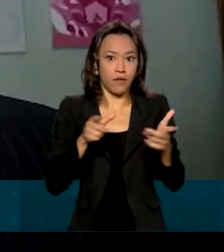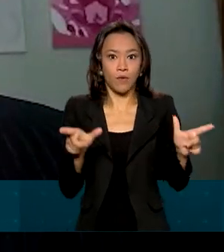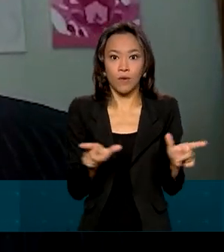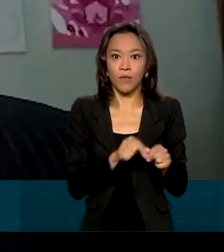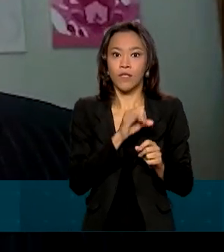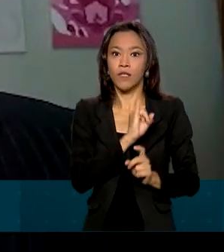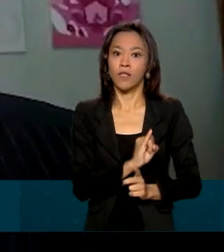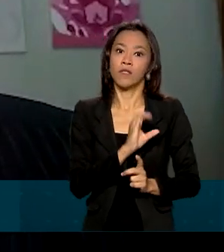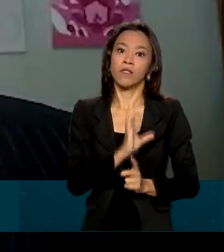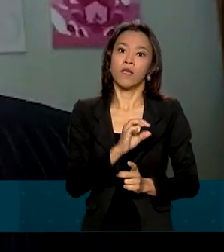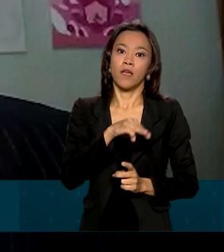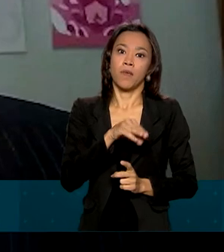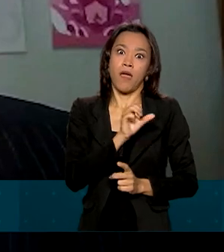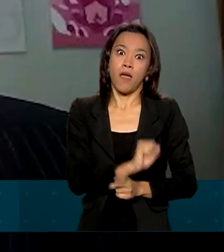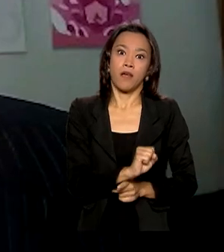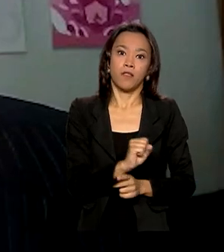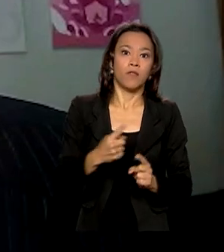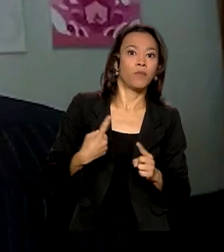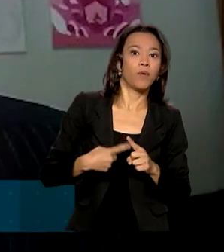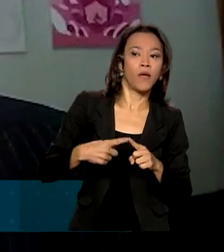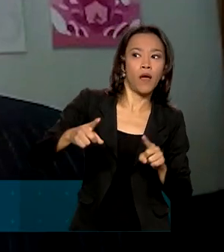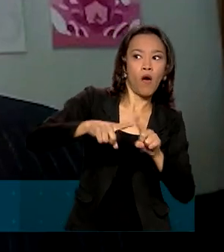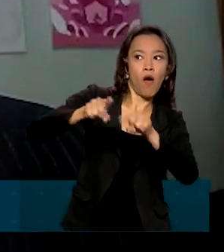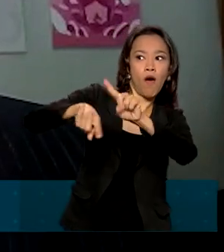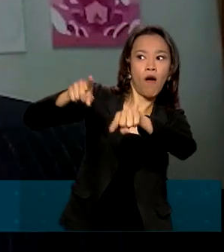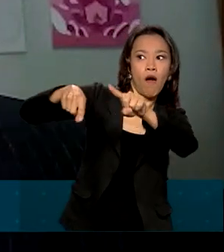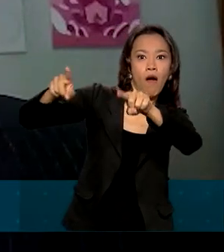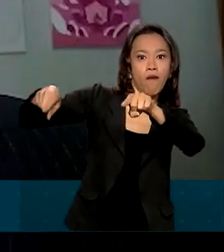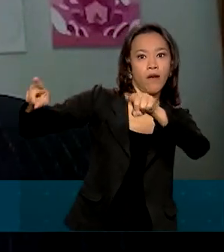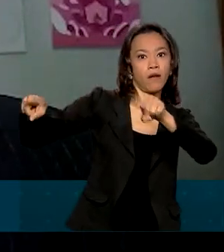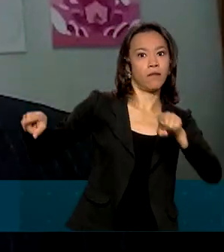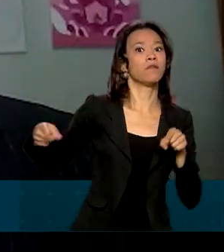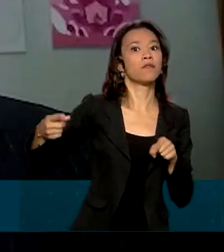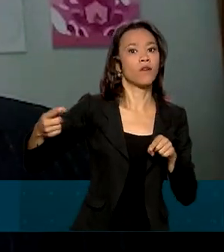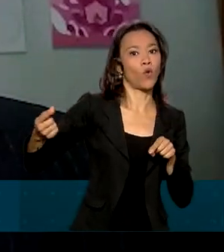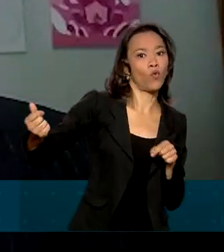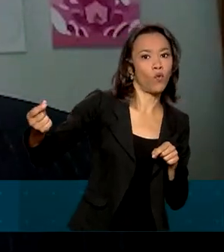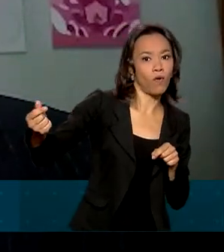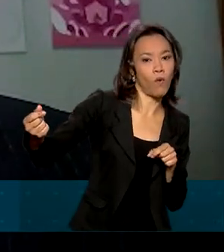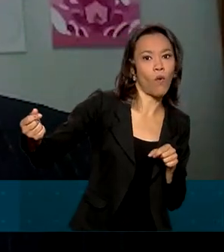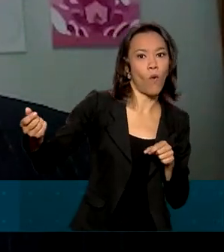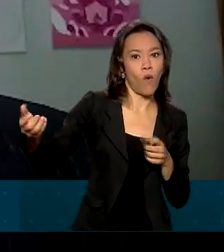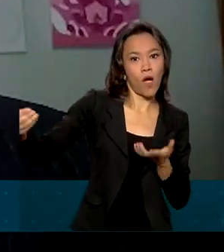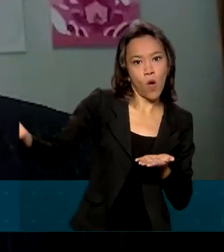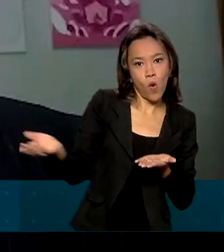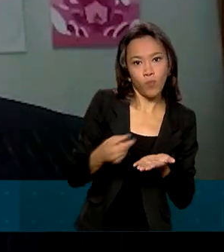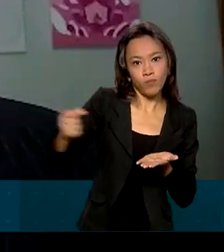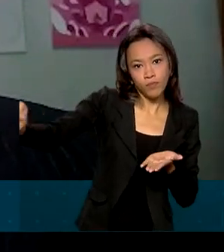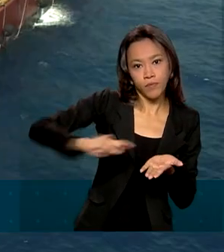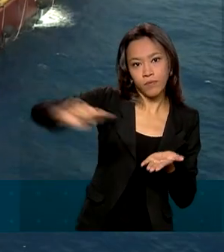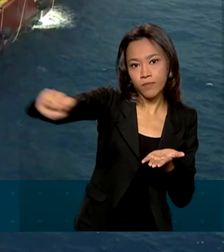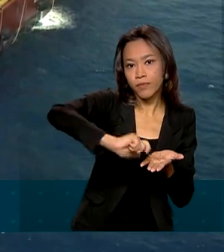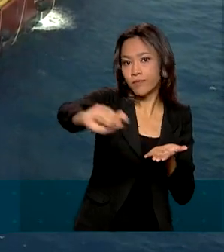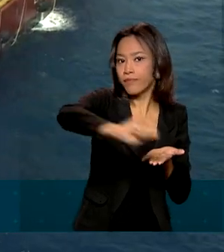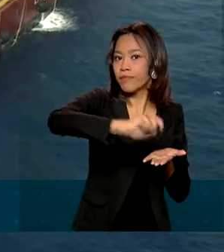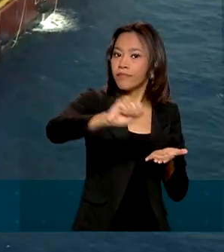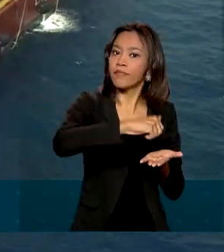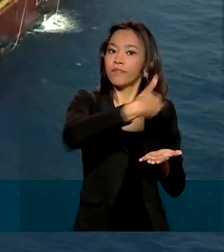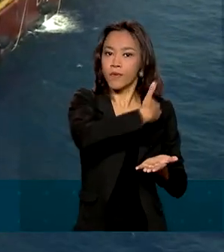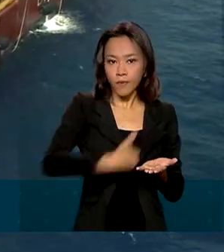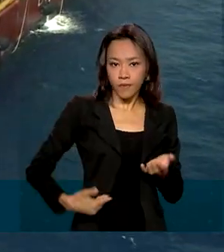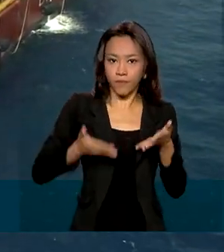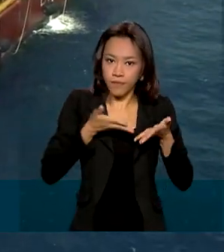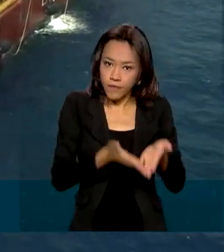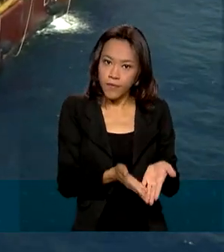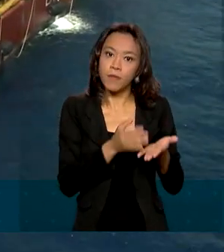porque é cobrado sobre o chamado preço cheio do combustível ao consumidor. O projeto de